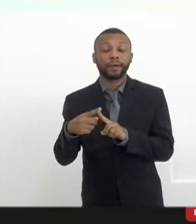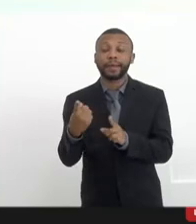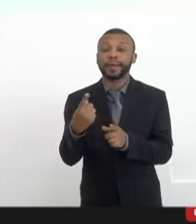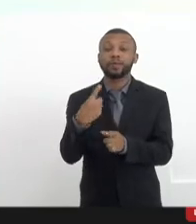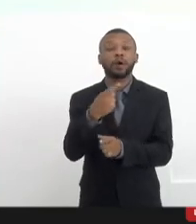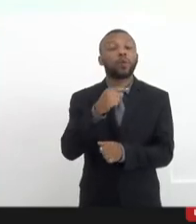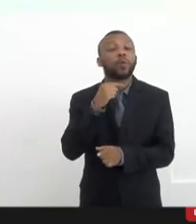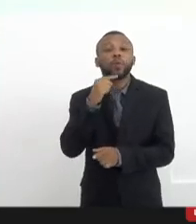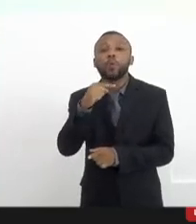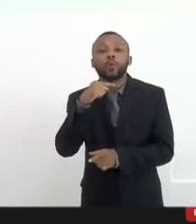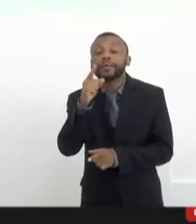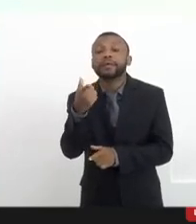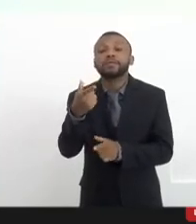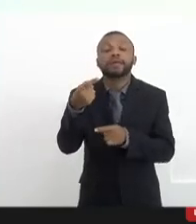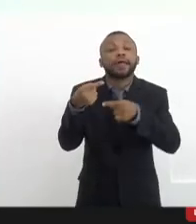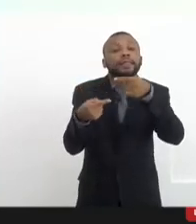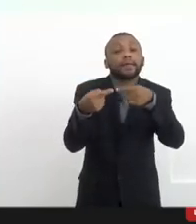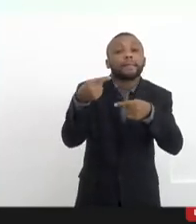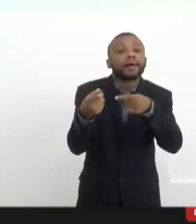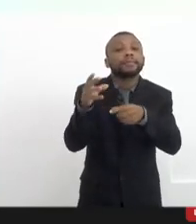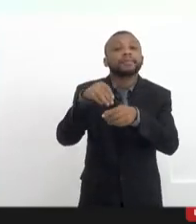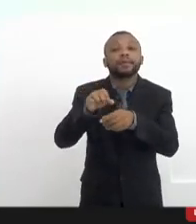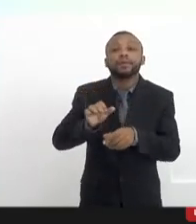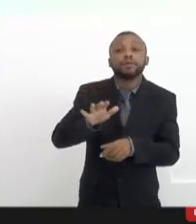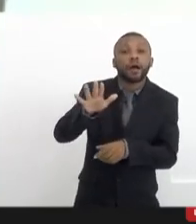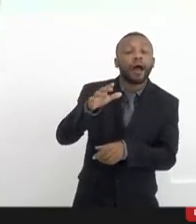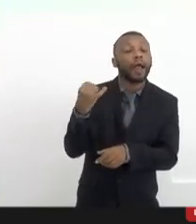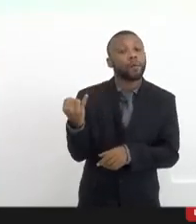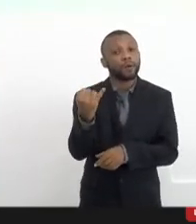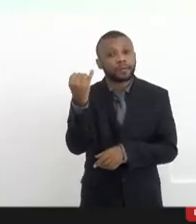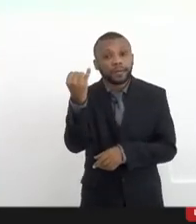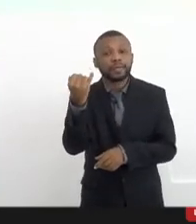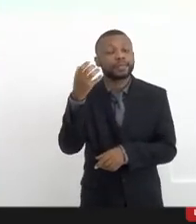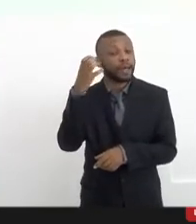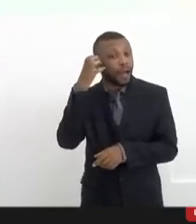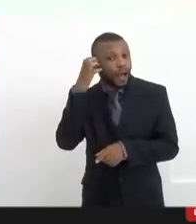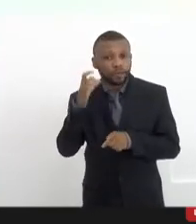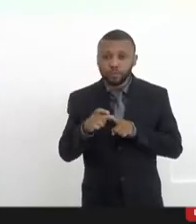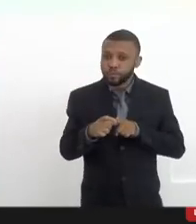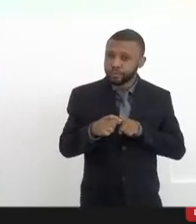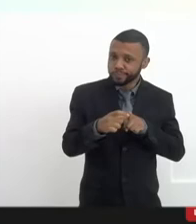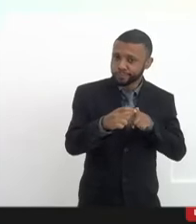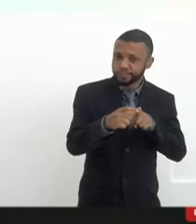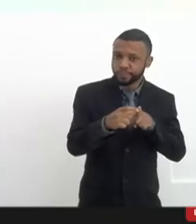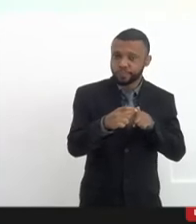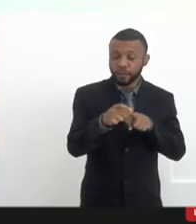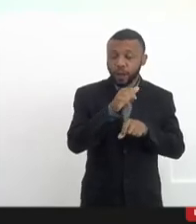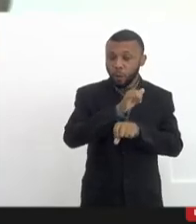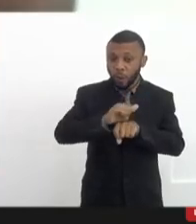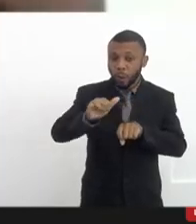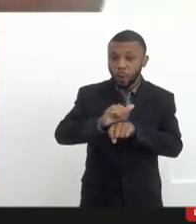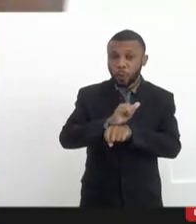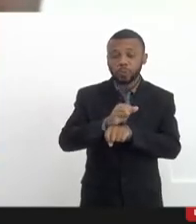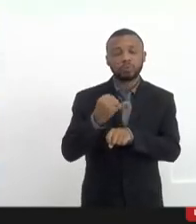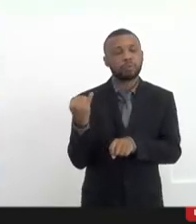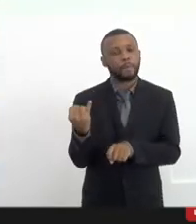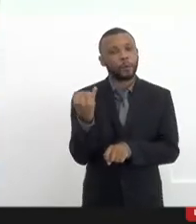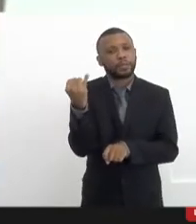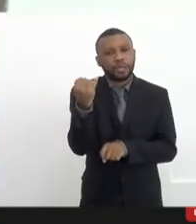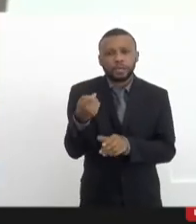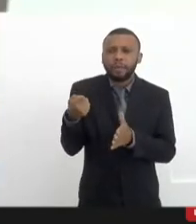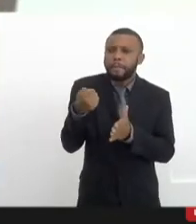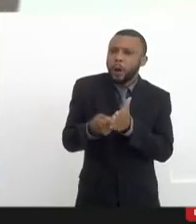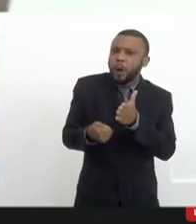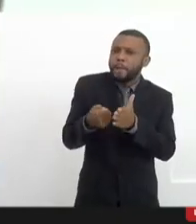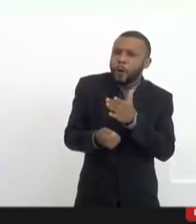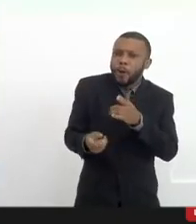esse debate nas comunidades da importância da radiodifusão comunitária. Um grande instrumento que a gente conquistou lá no